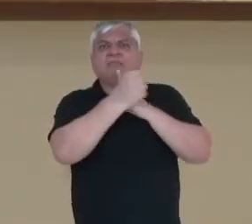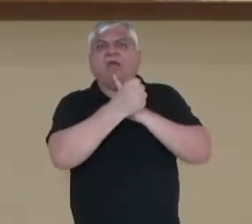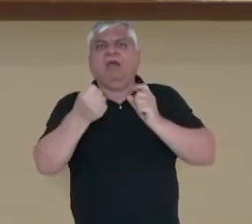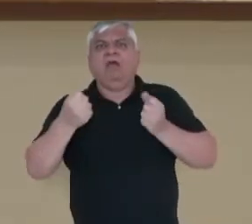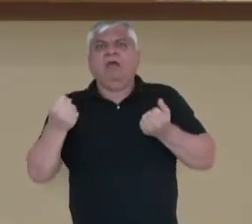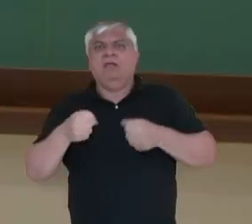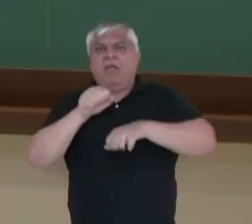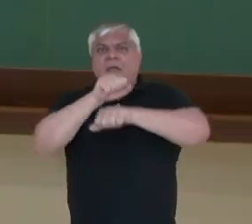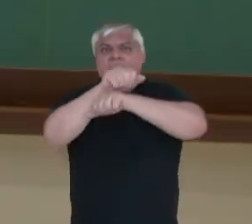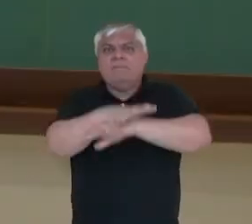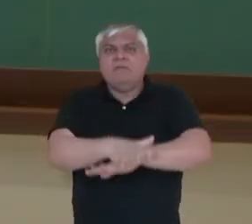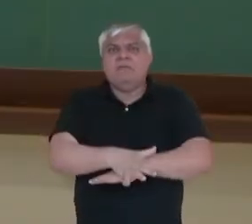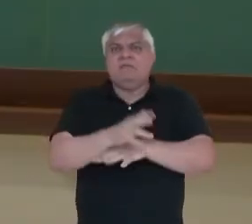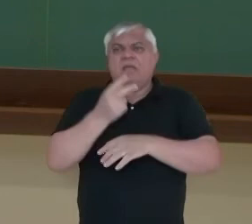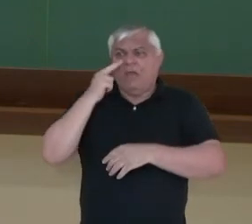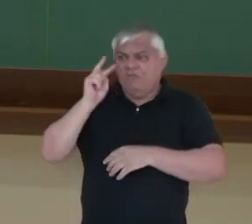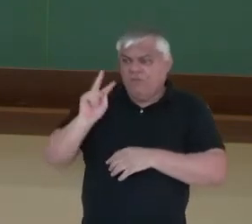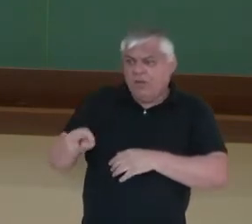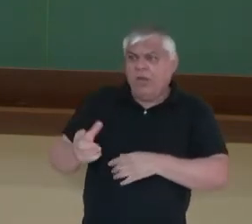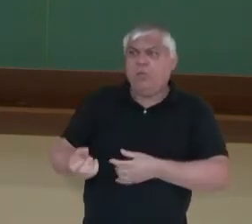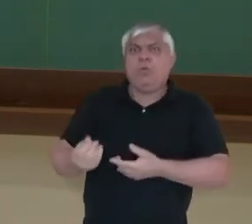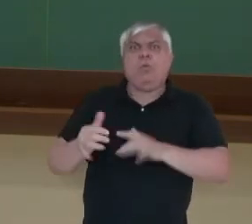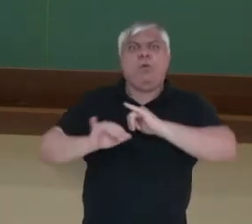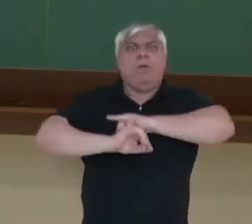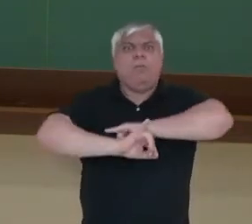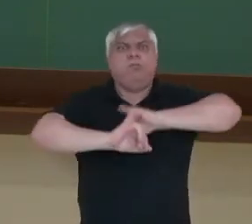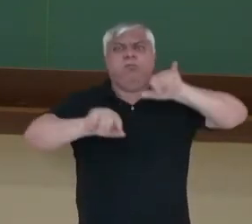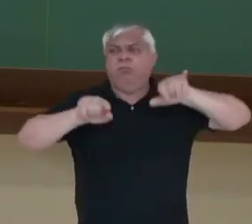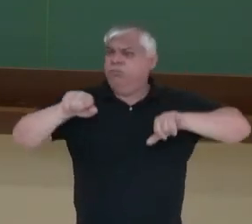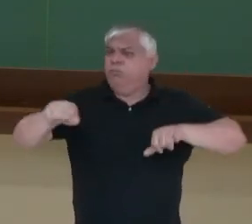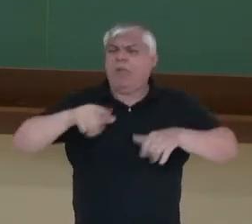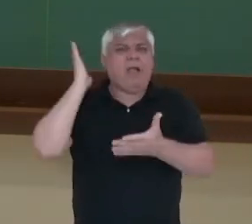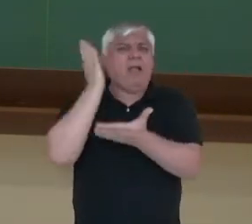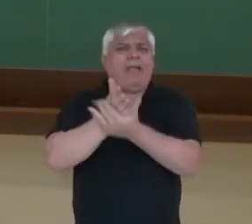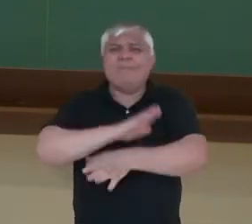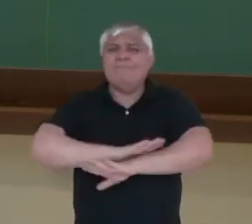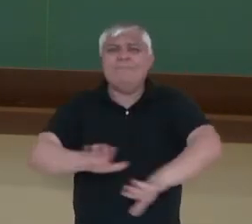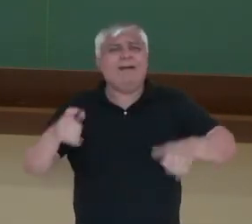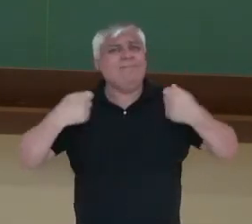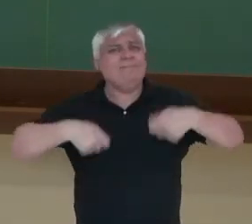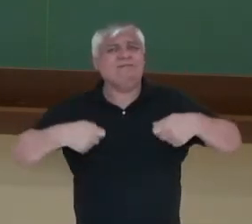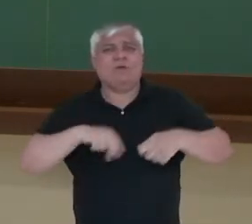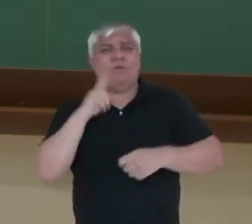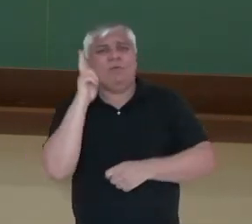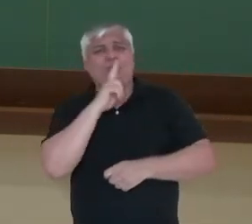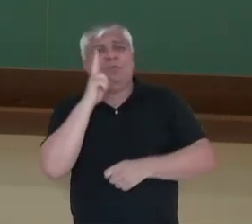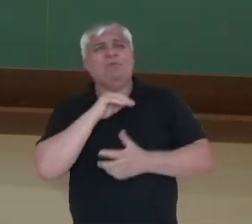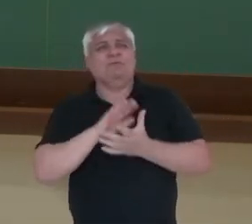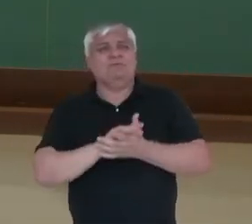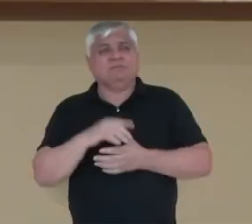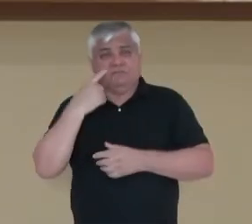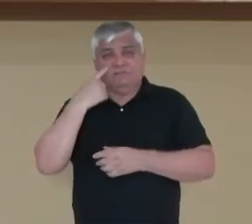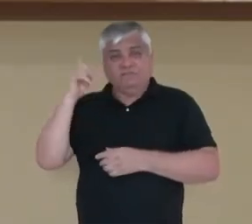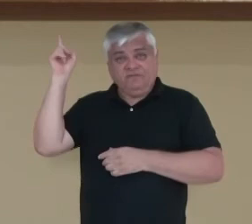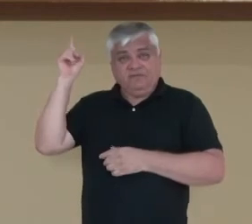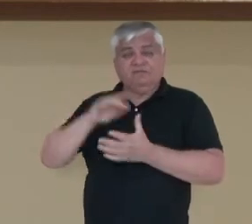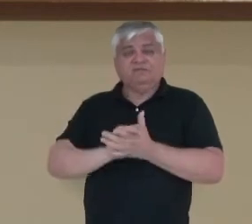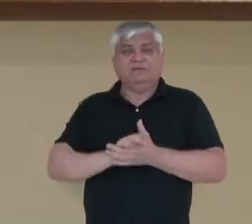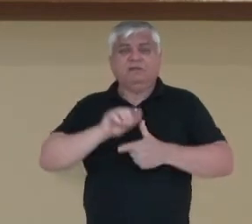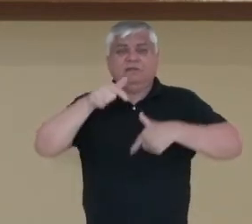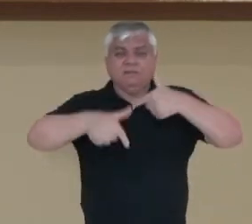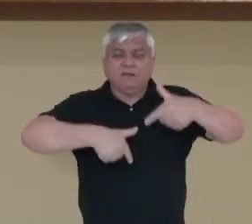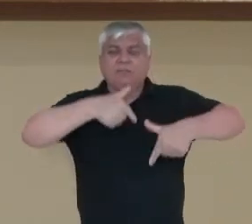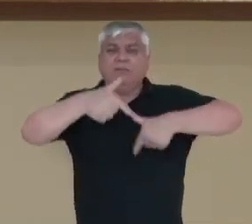ela começa, então, a divulgar, dizendo que aquilo lá deveria acabar. Aqui a gente tem uma imagem dos trabalhadores numa mina de